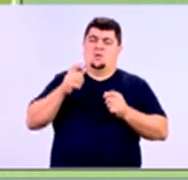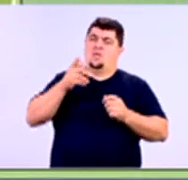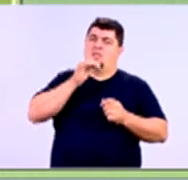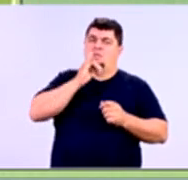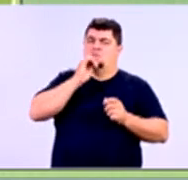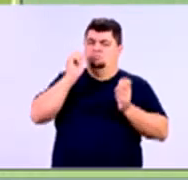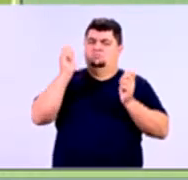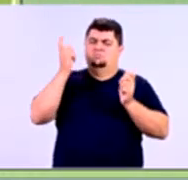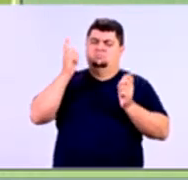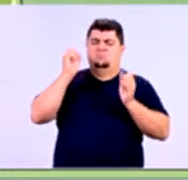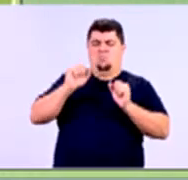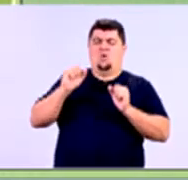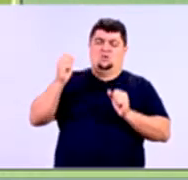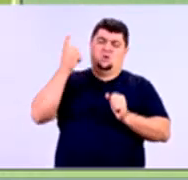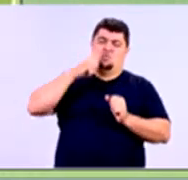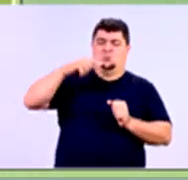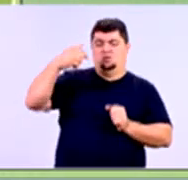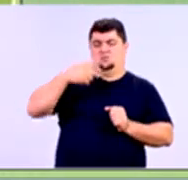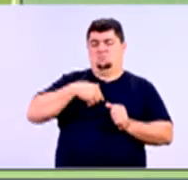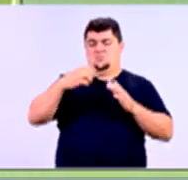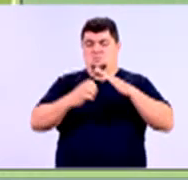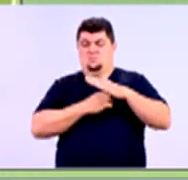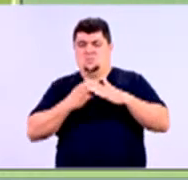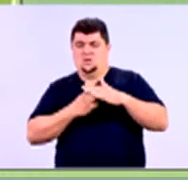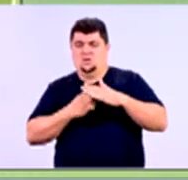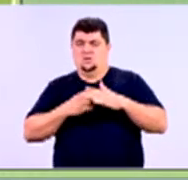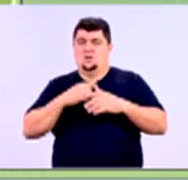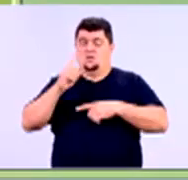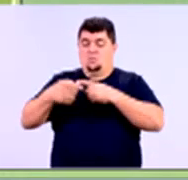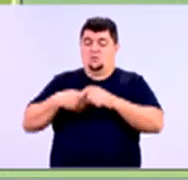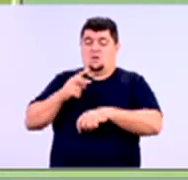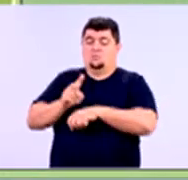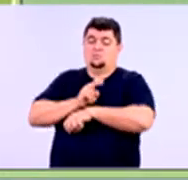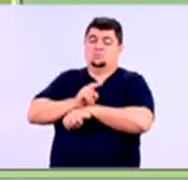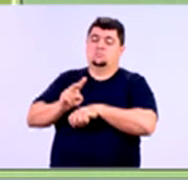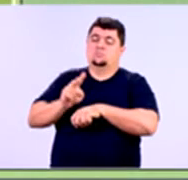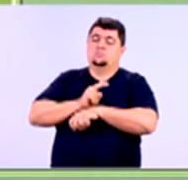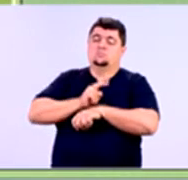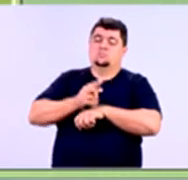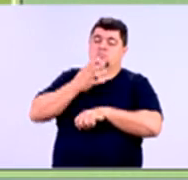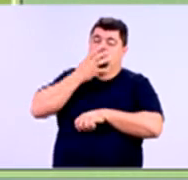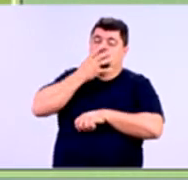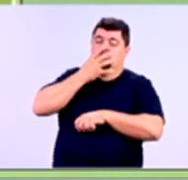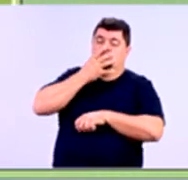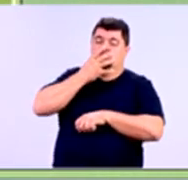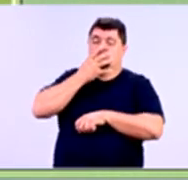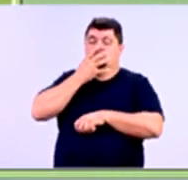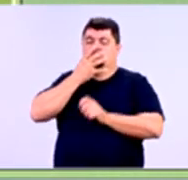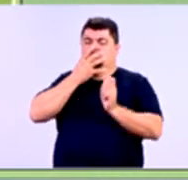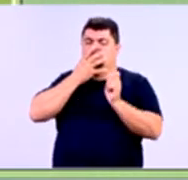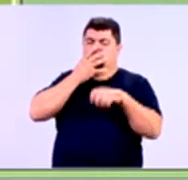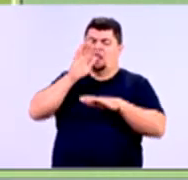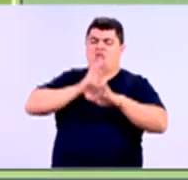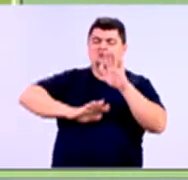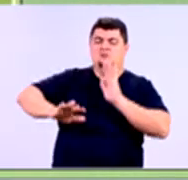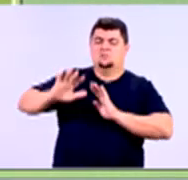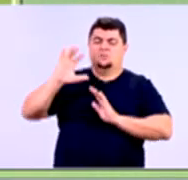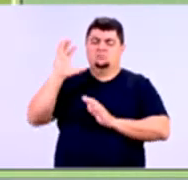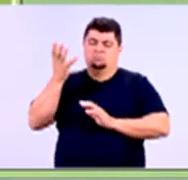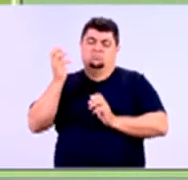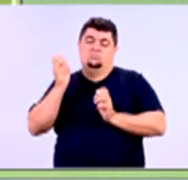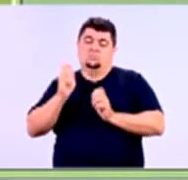o risco. Depois disso, você vai monitorar a exposição ao risco e estratégia adotada.